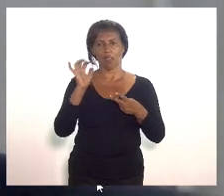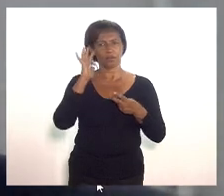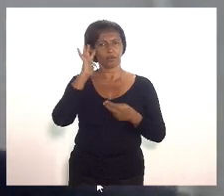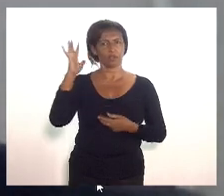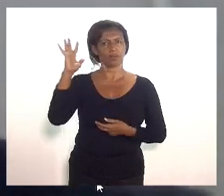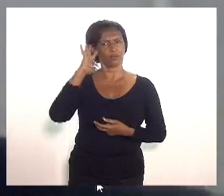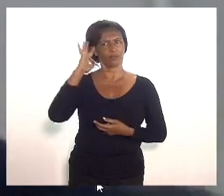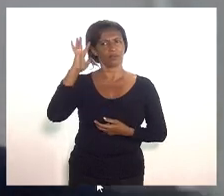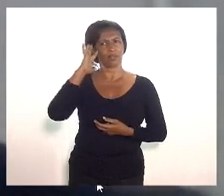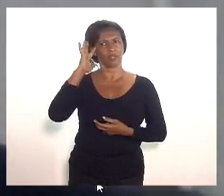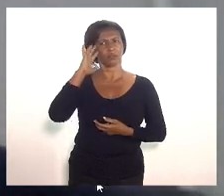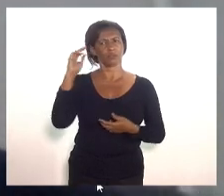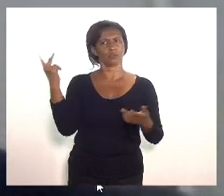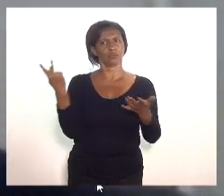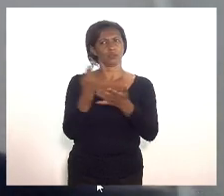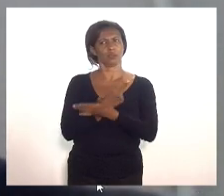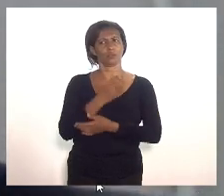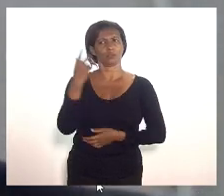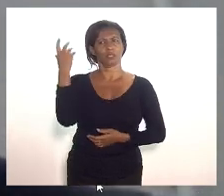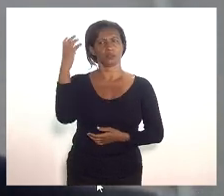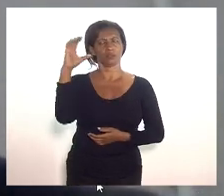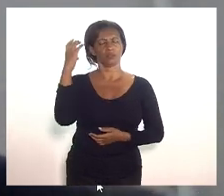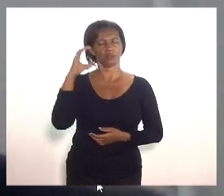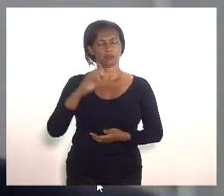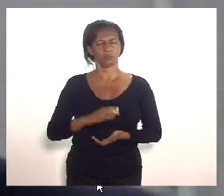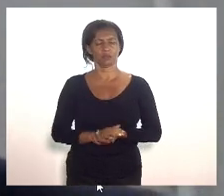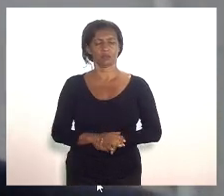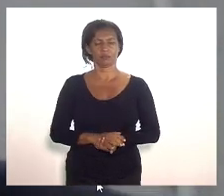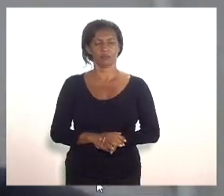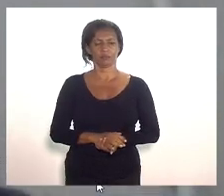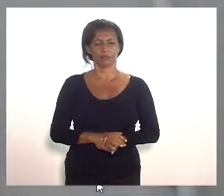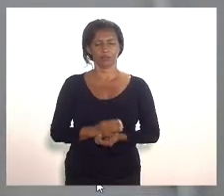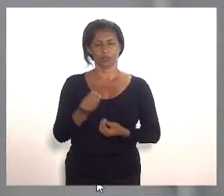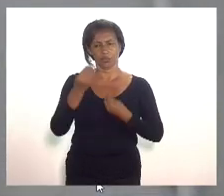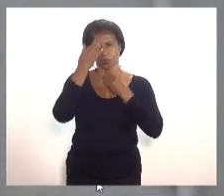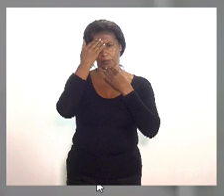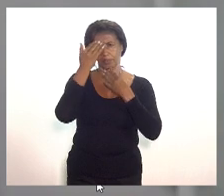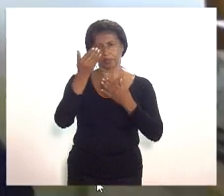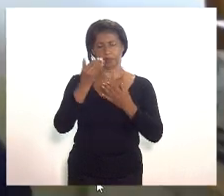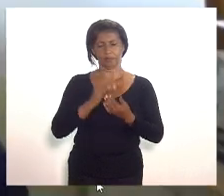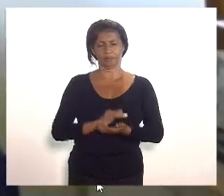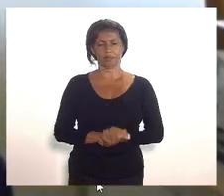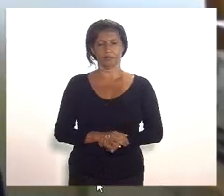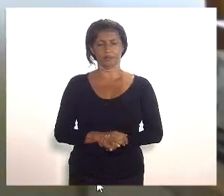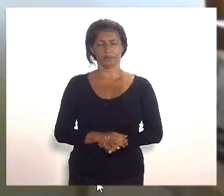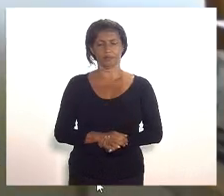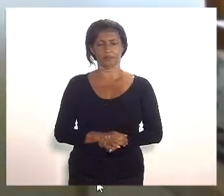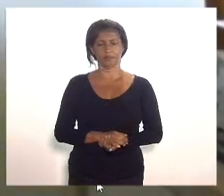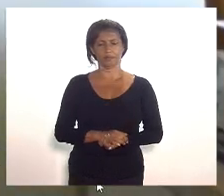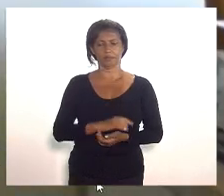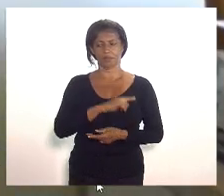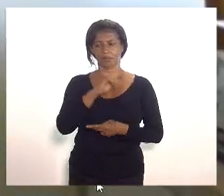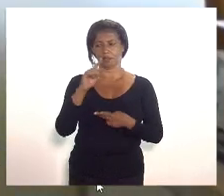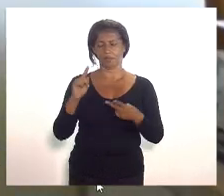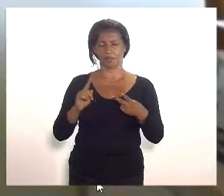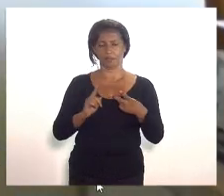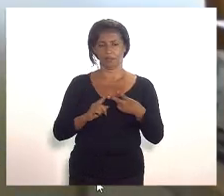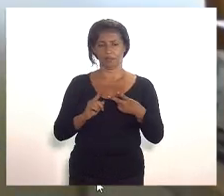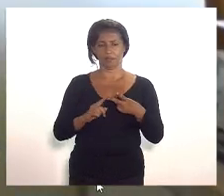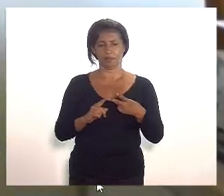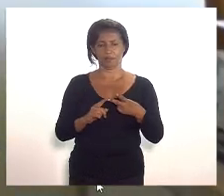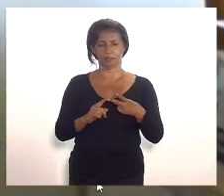respeito da situação da nossa cidade de viver no dia de hoje muito obrigado presidente muito obrigado próximo orador escrito